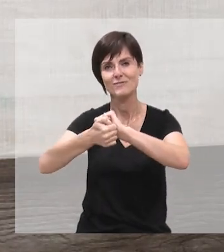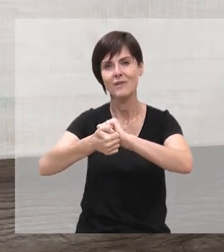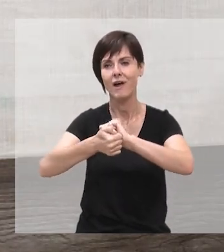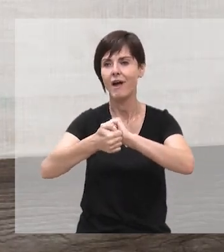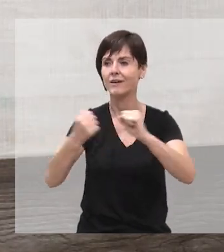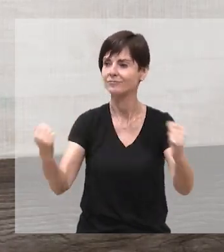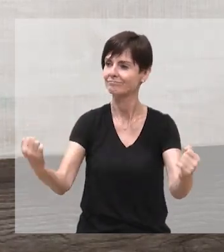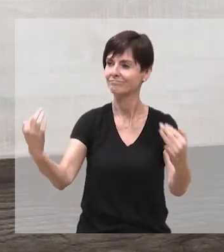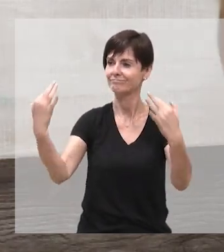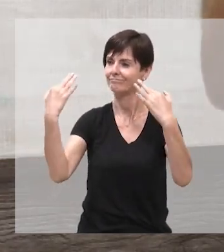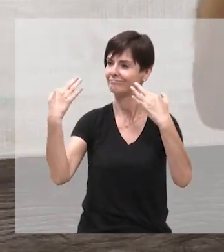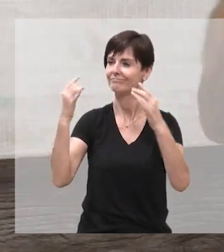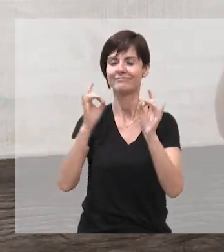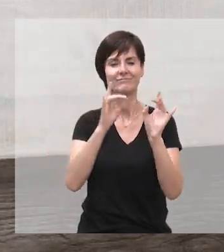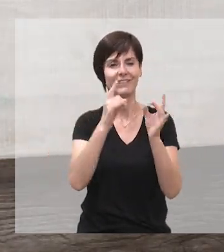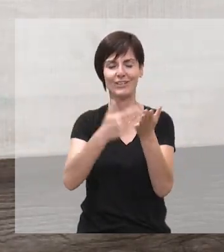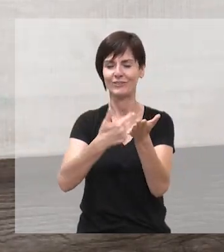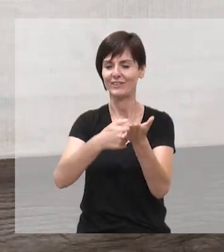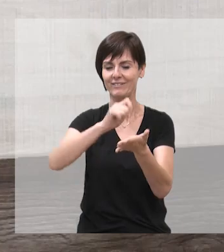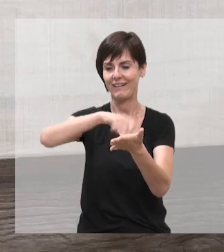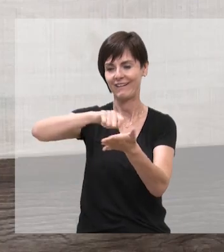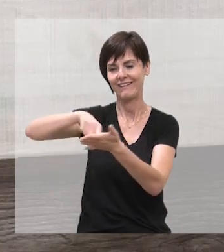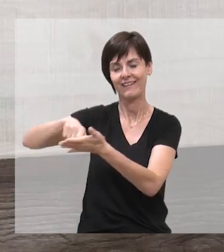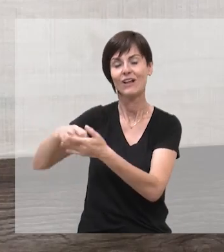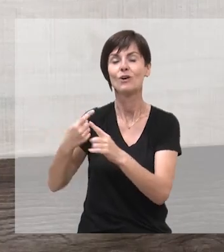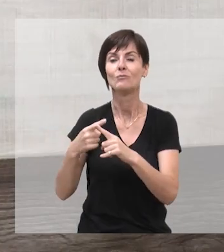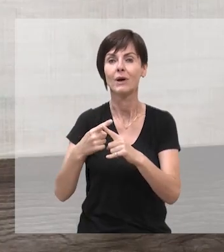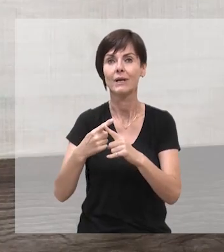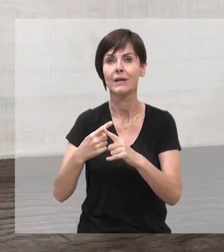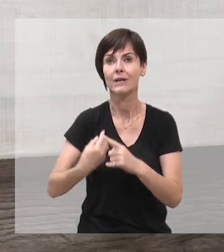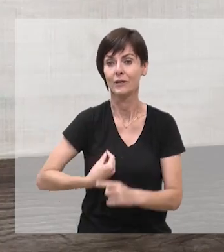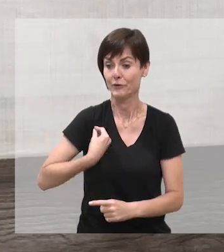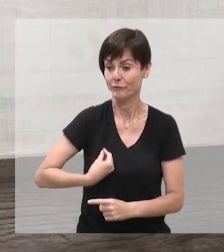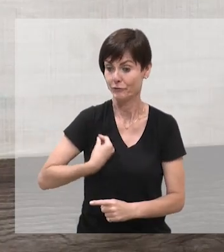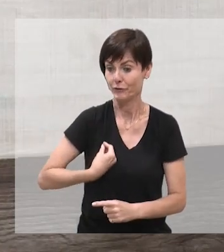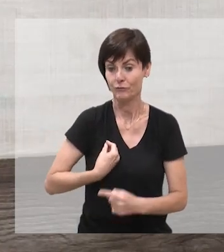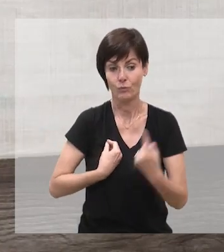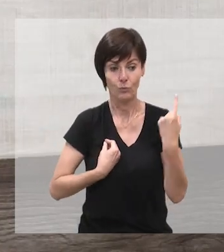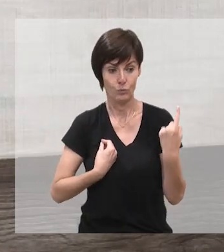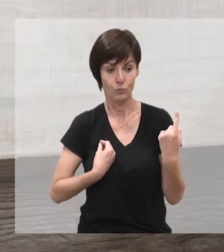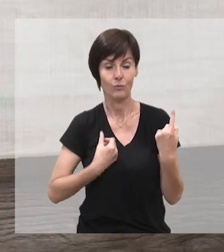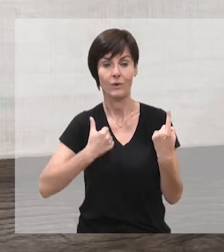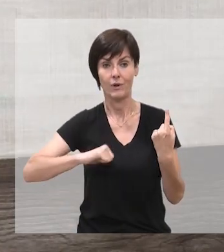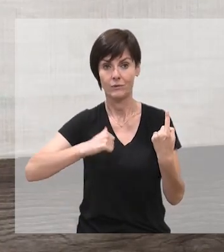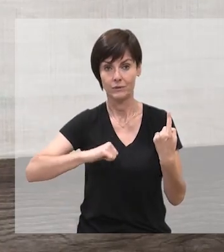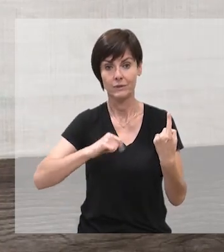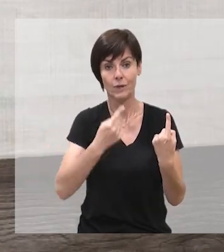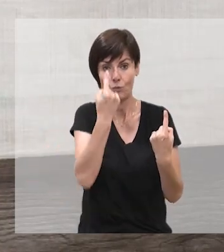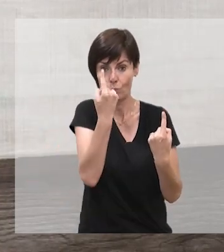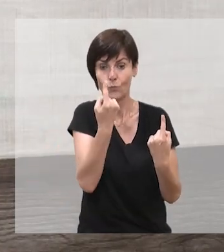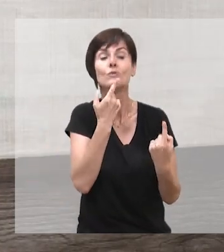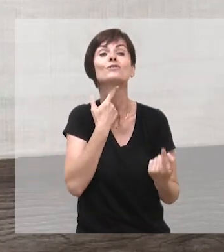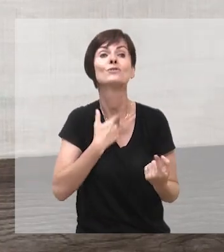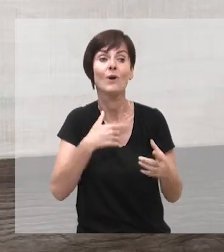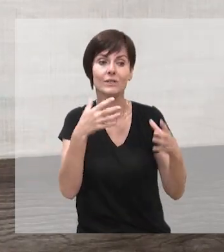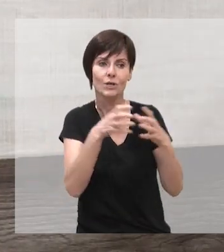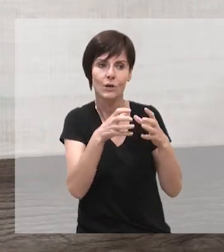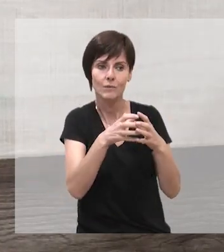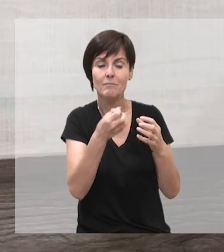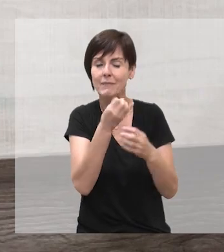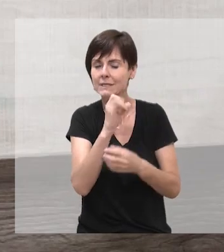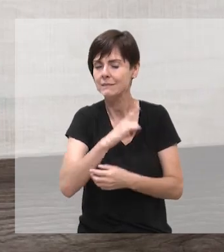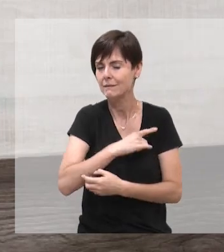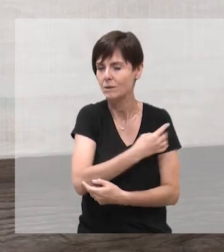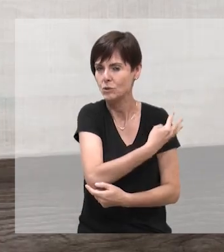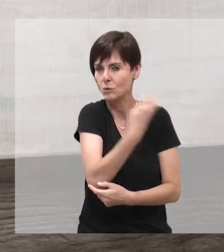autores, e aí o pessoal ao redor ali, porque ser um autor, um autor autografando, tem aquele público focado ali,